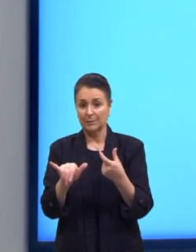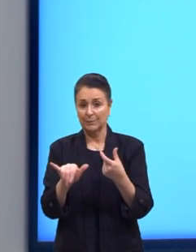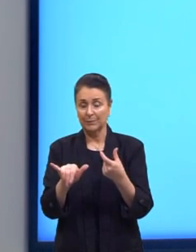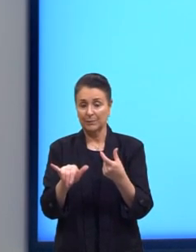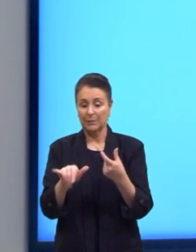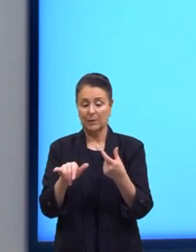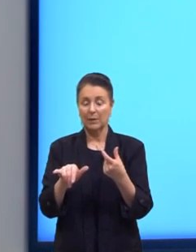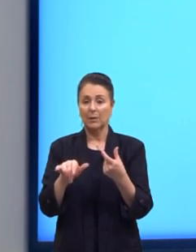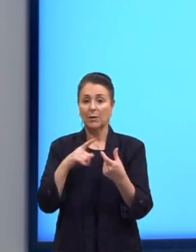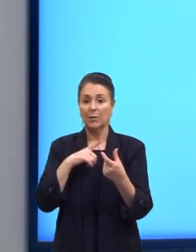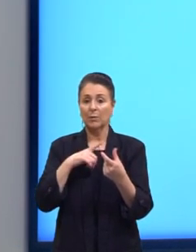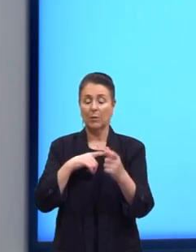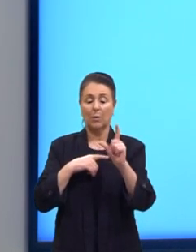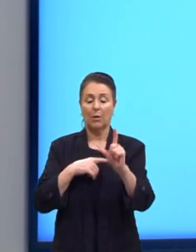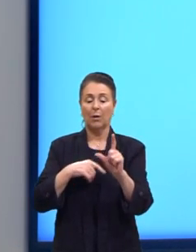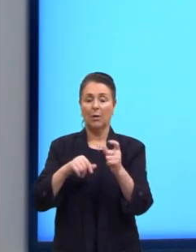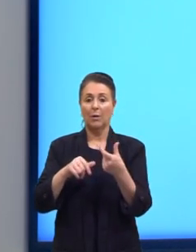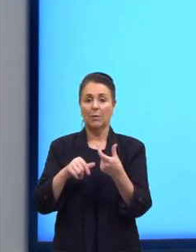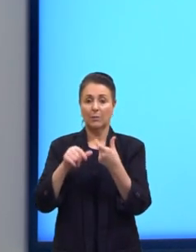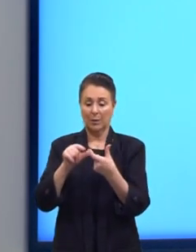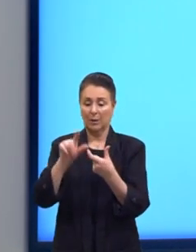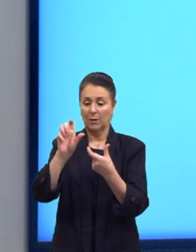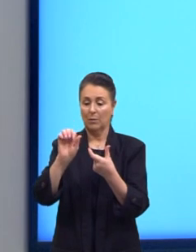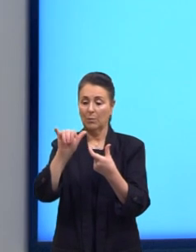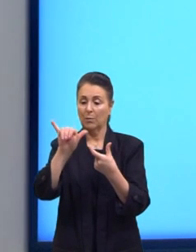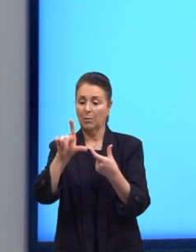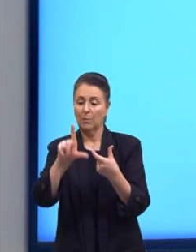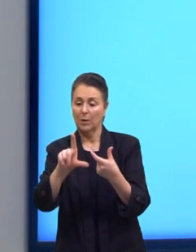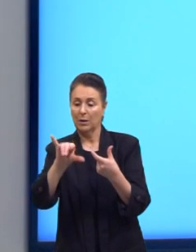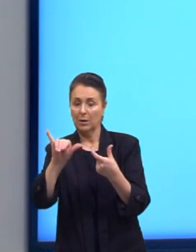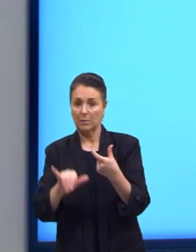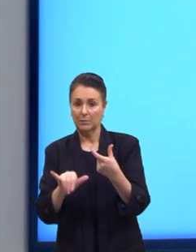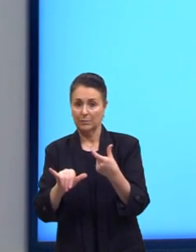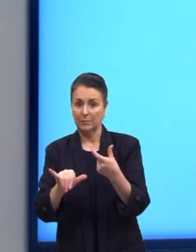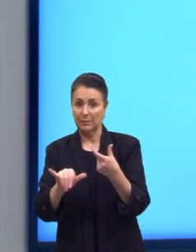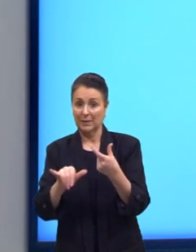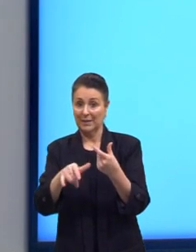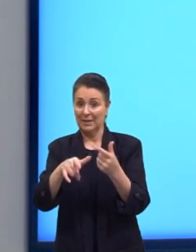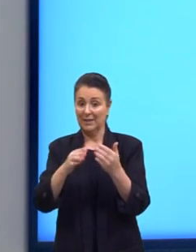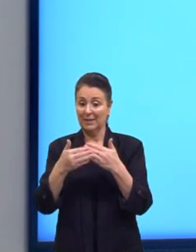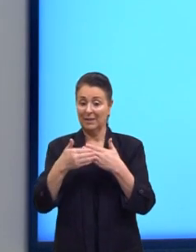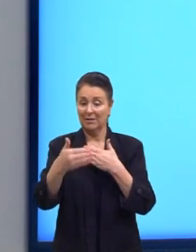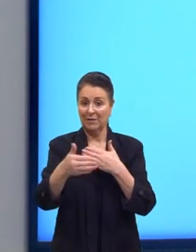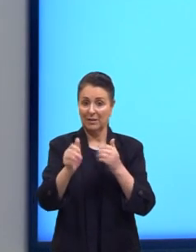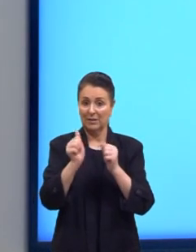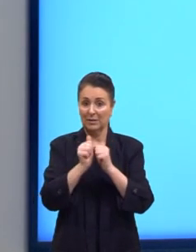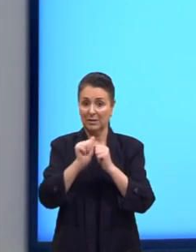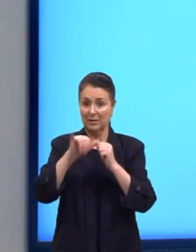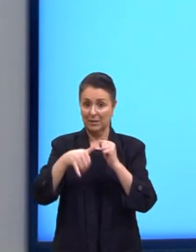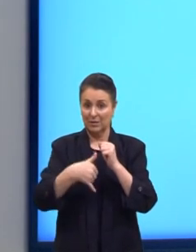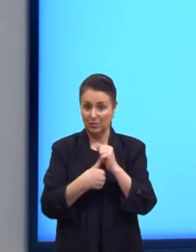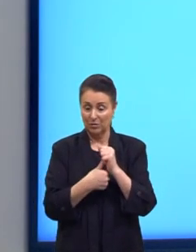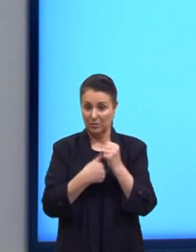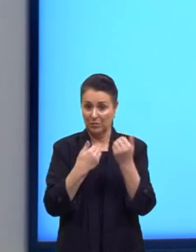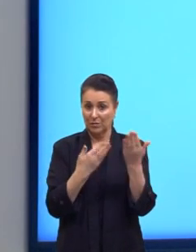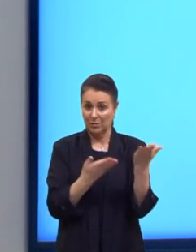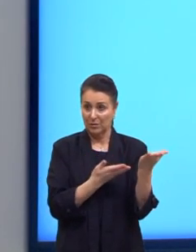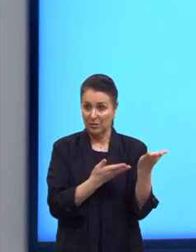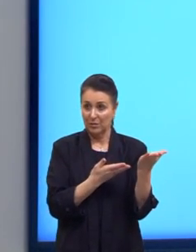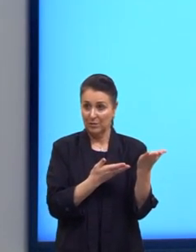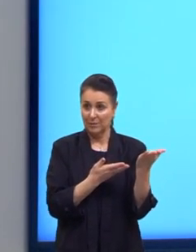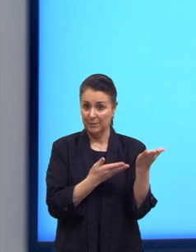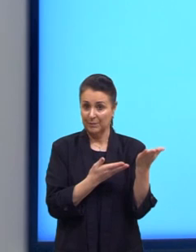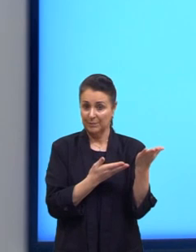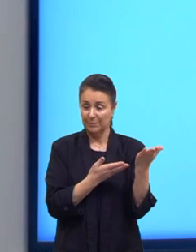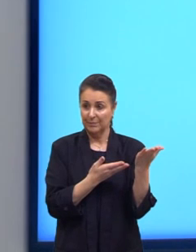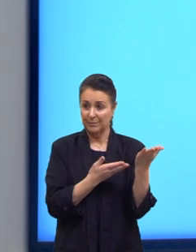terminam por L-Y, eles têm um adjetivo na frente. Vamos lá. Quiet, quietly. Appropriate,